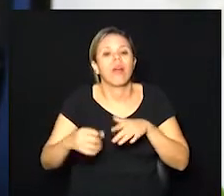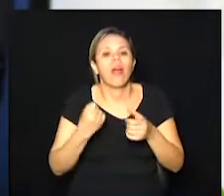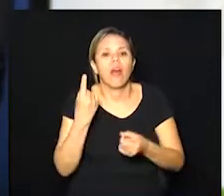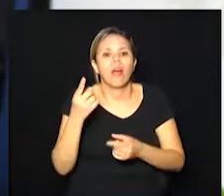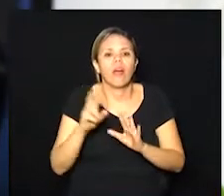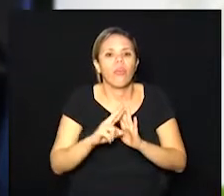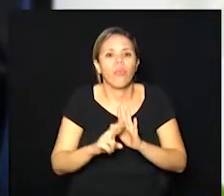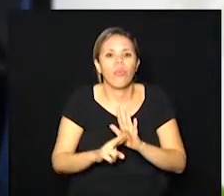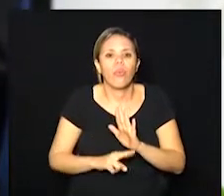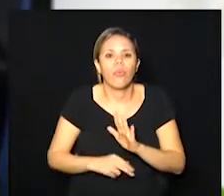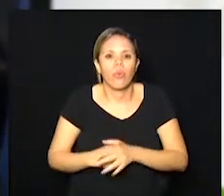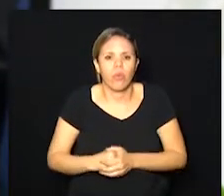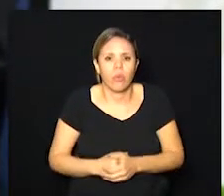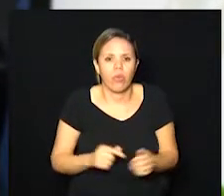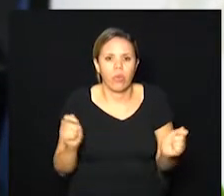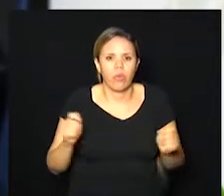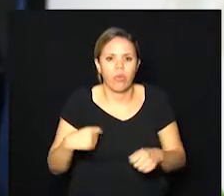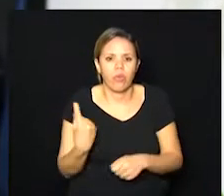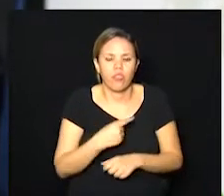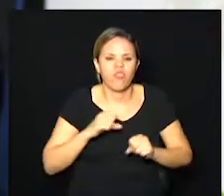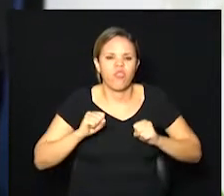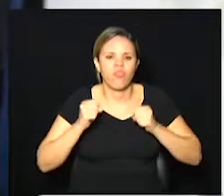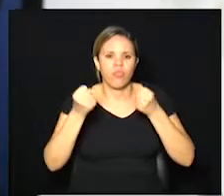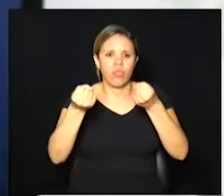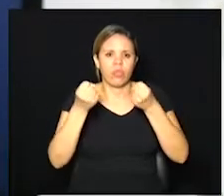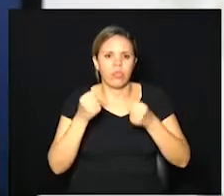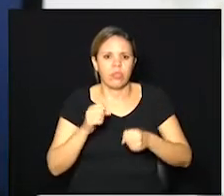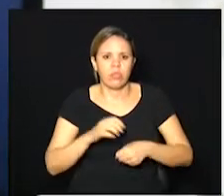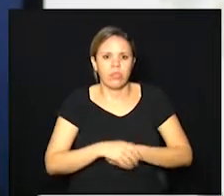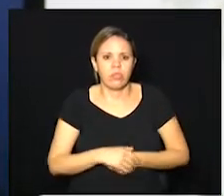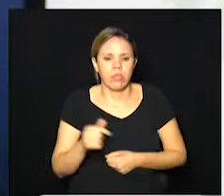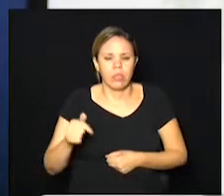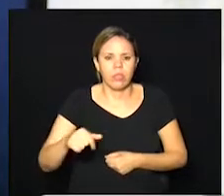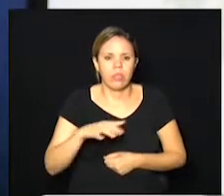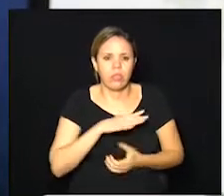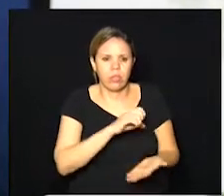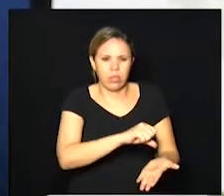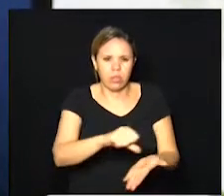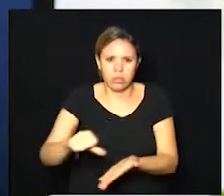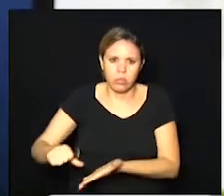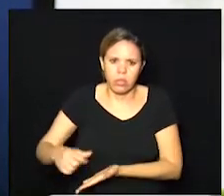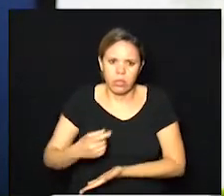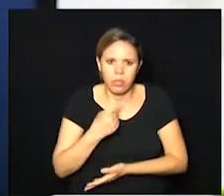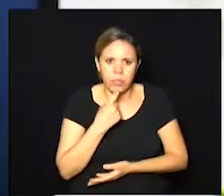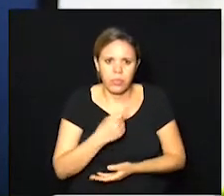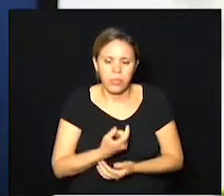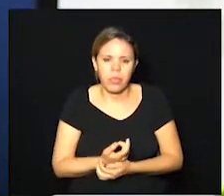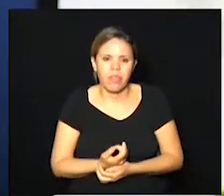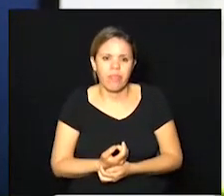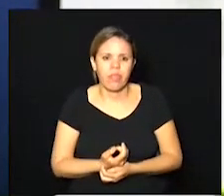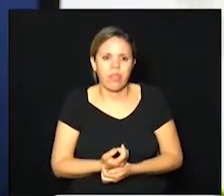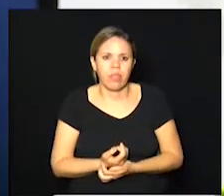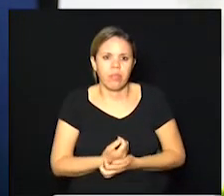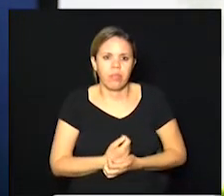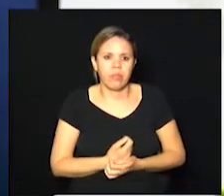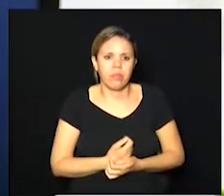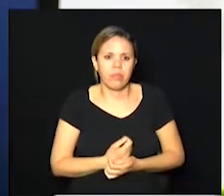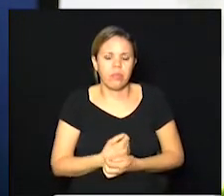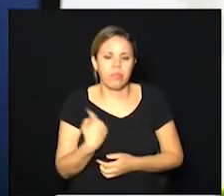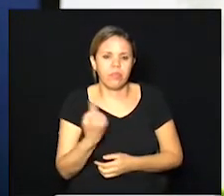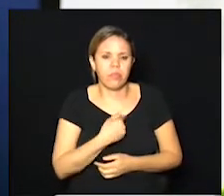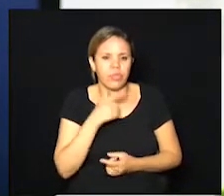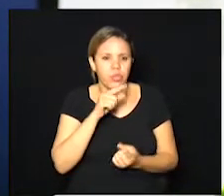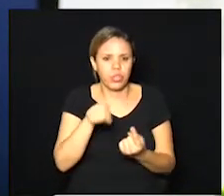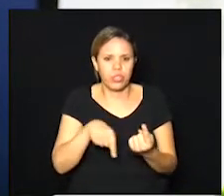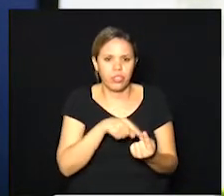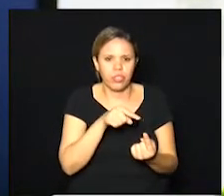falei que vale a pena o nosso esforço aqui na nossa região de Campinas, para que nós possamos atingir